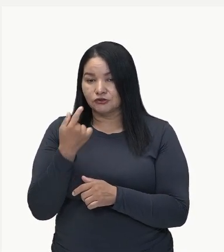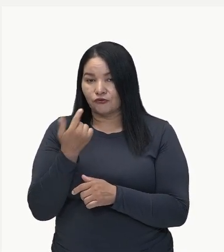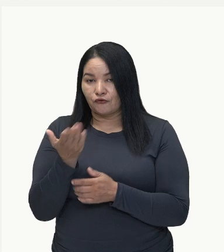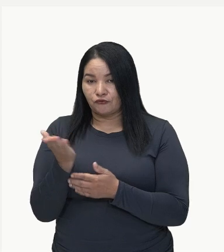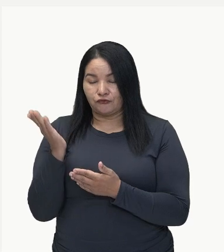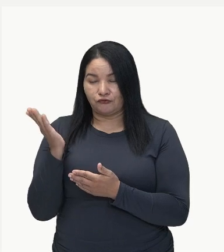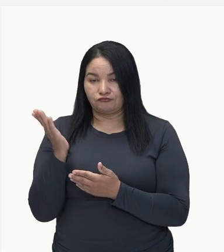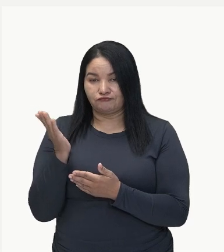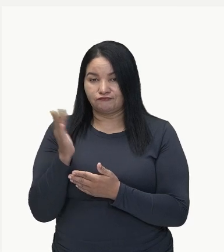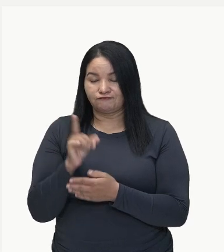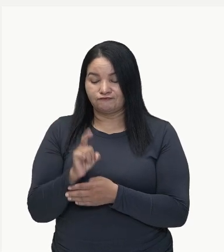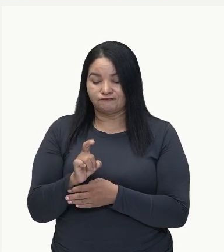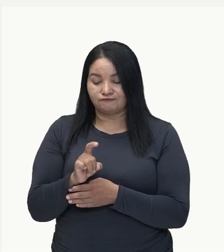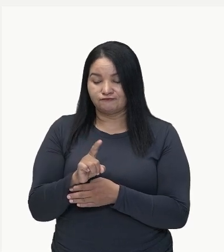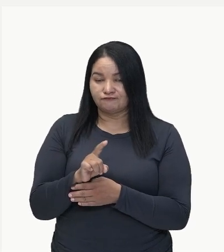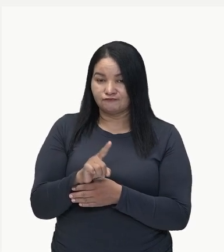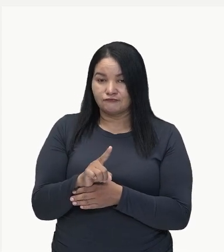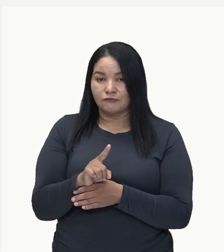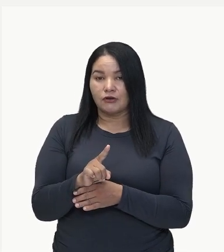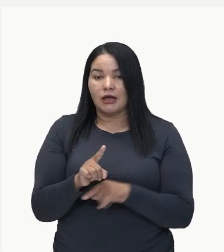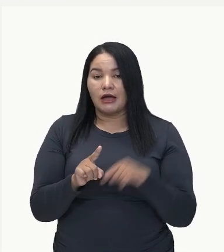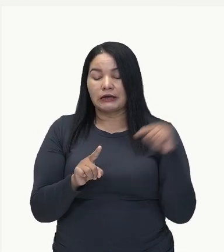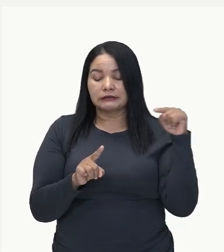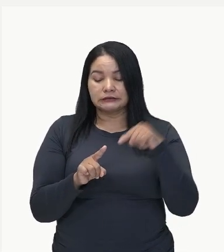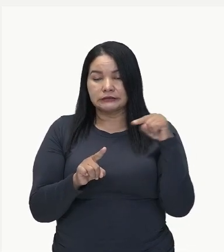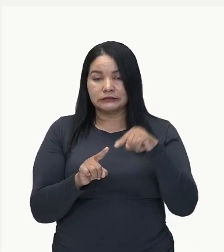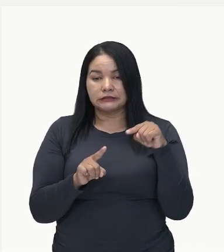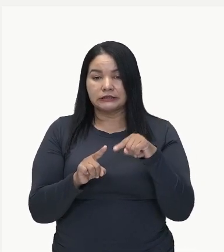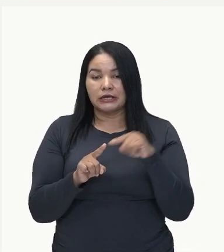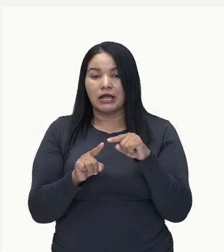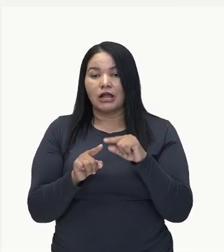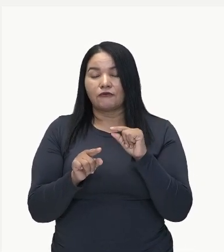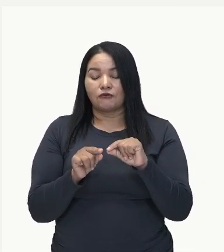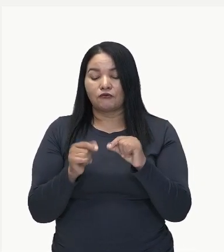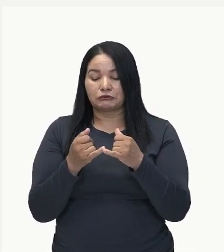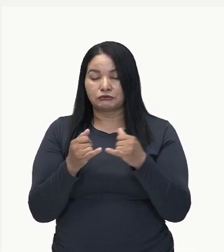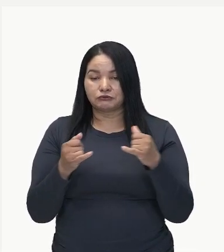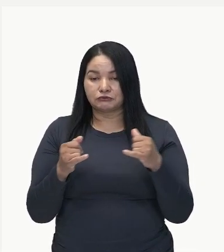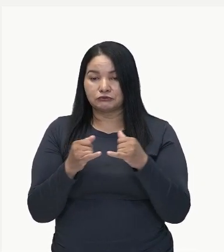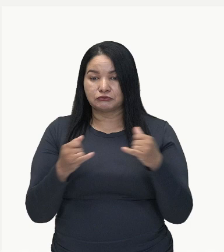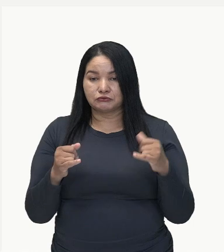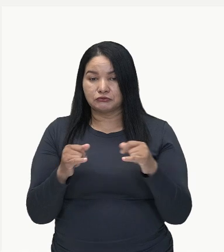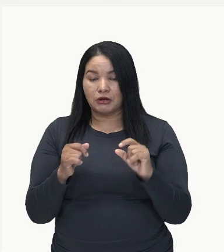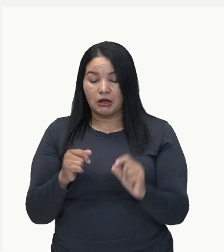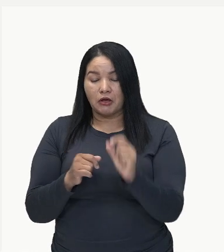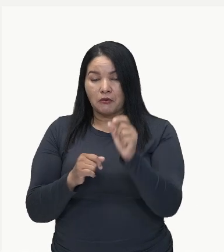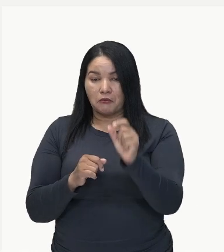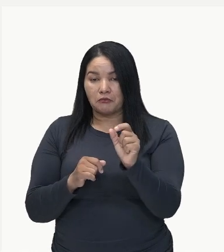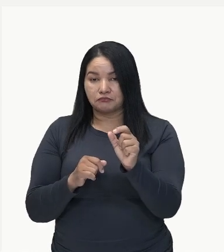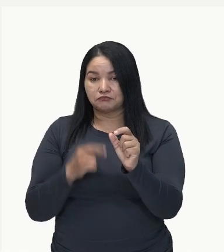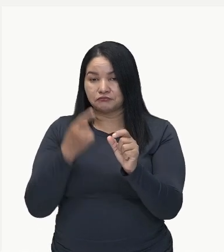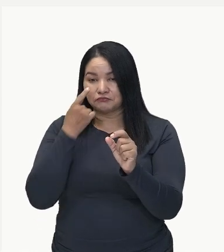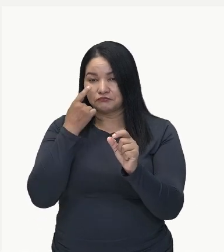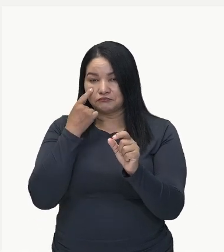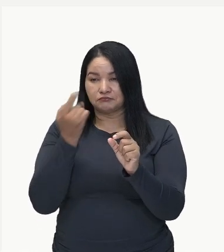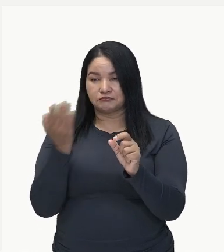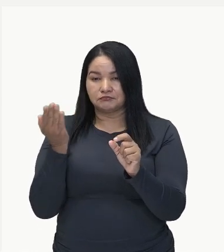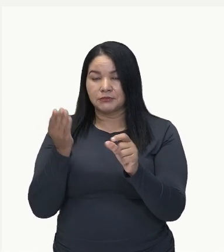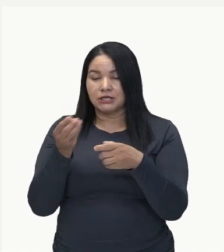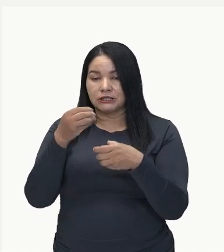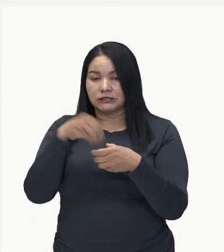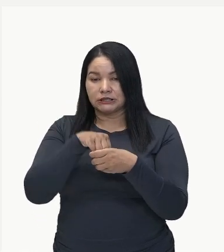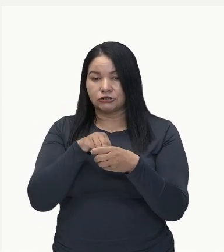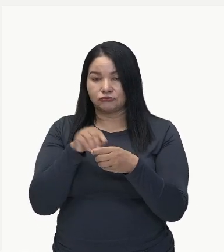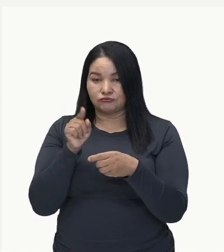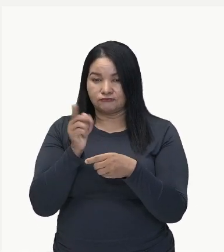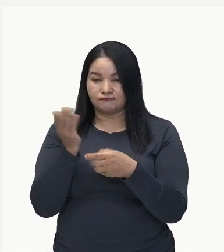lagarta que faz um casulo. E esse casulo são justamente essas bolinhas brancas que vocês estão vendo dentro dessa panela.